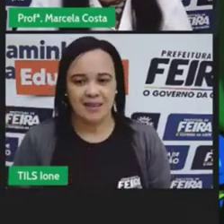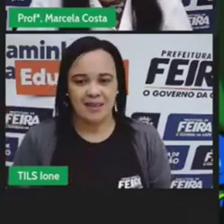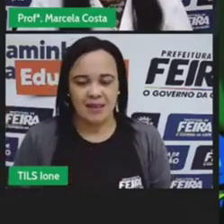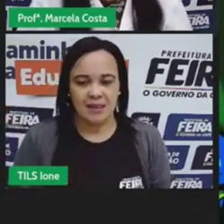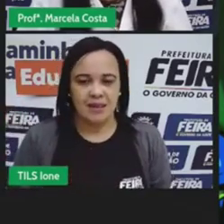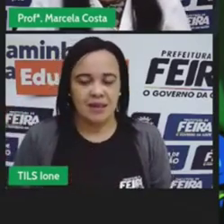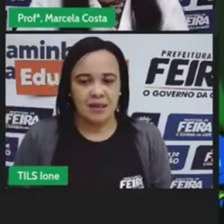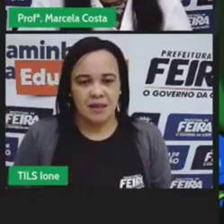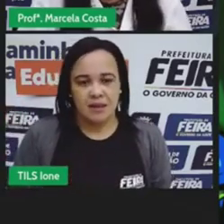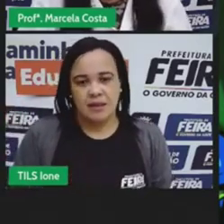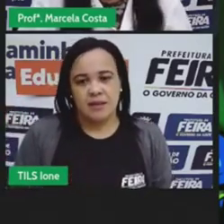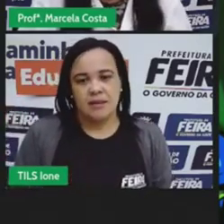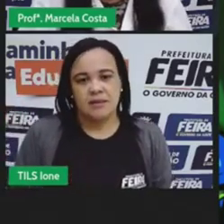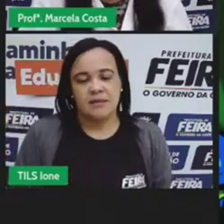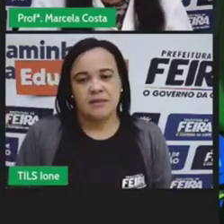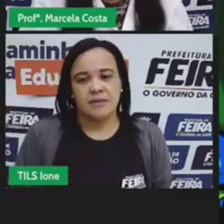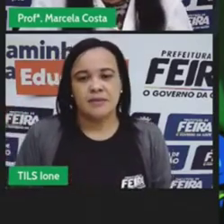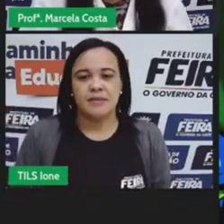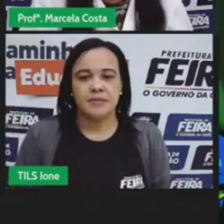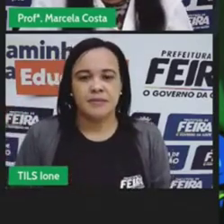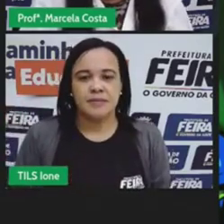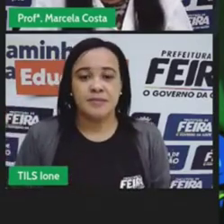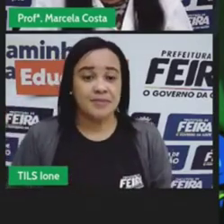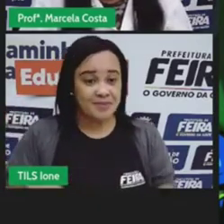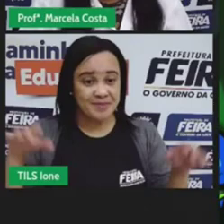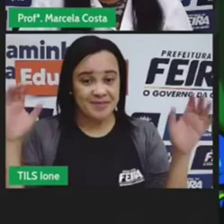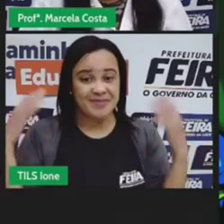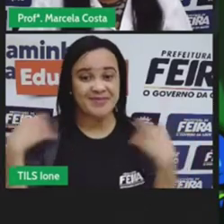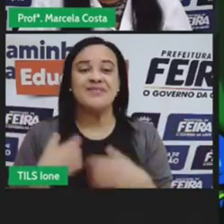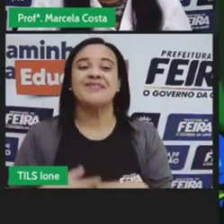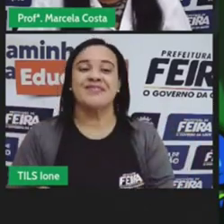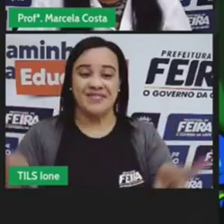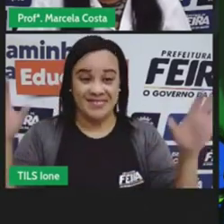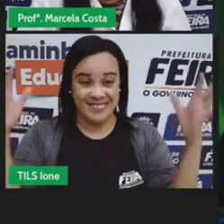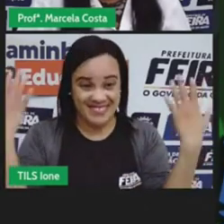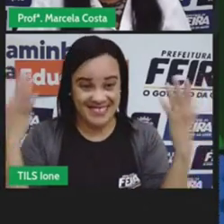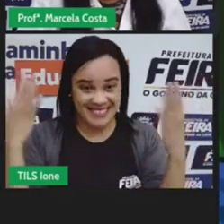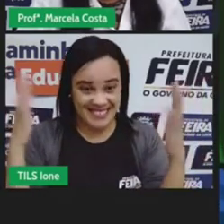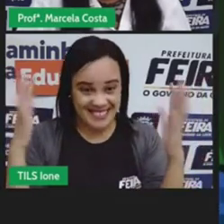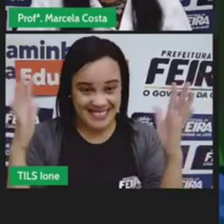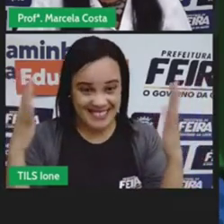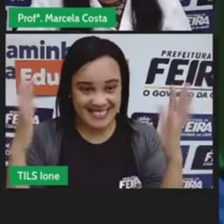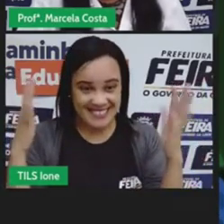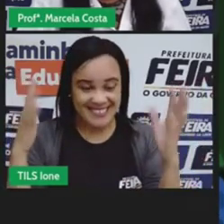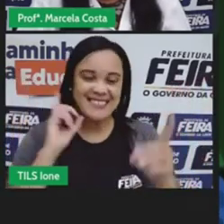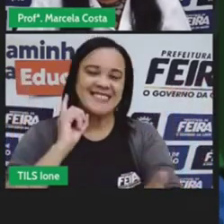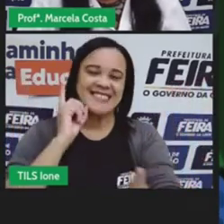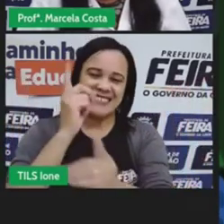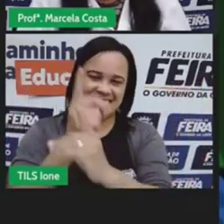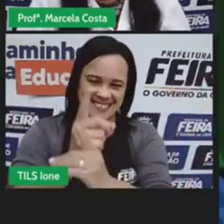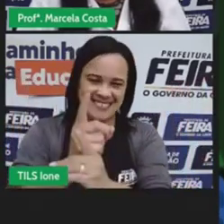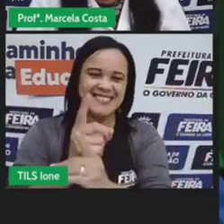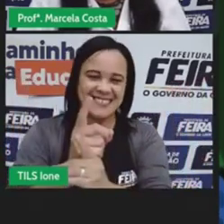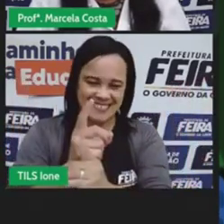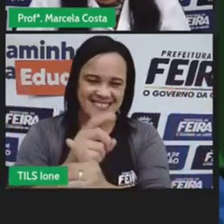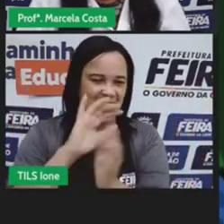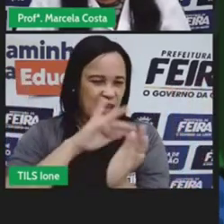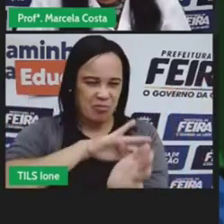vamos aqui onde é que está o outro par de recusar ó recusar